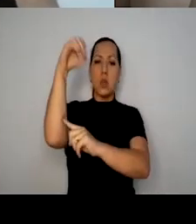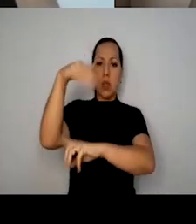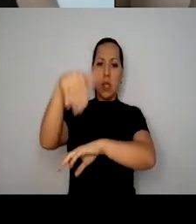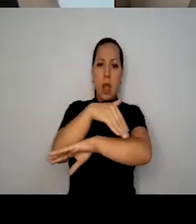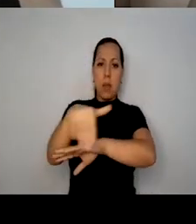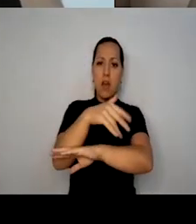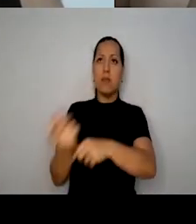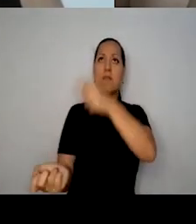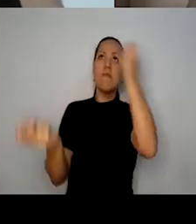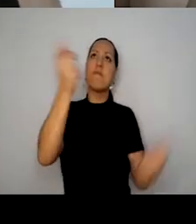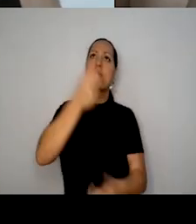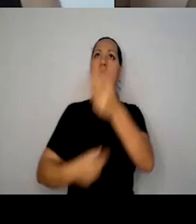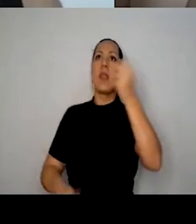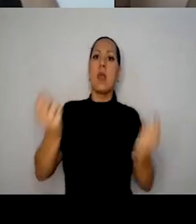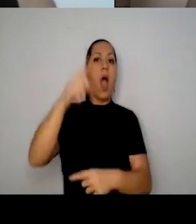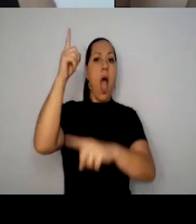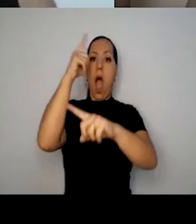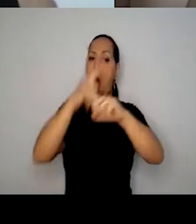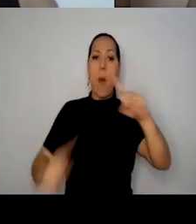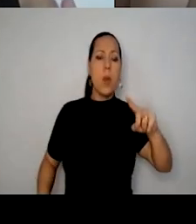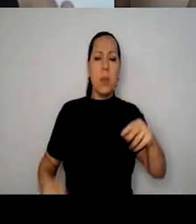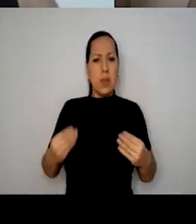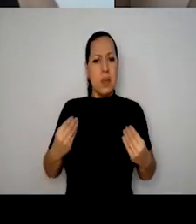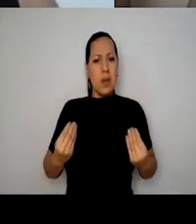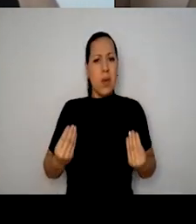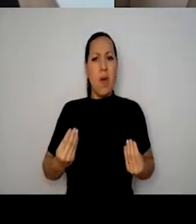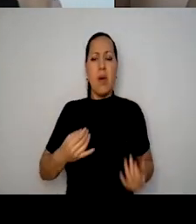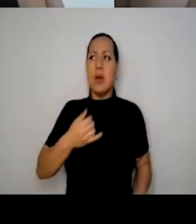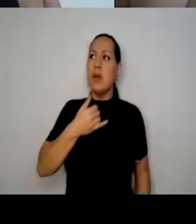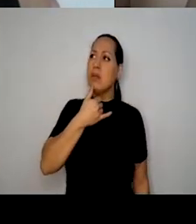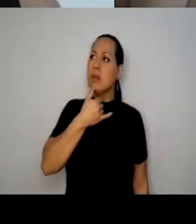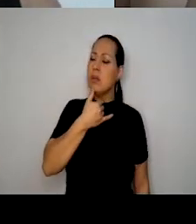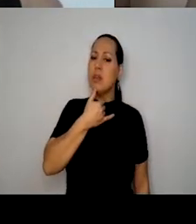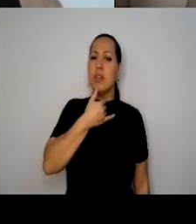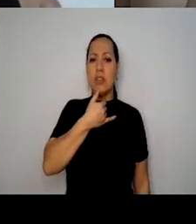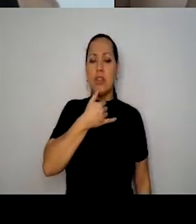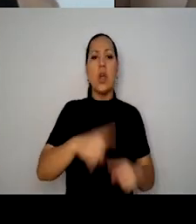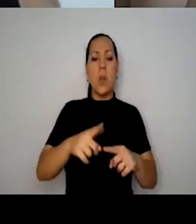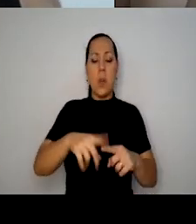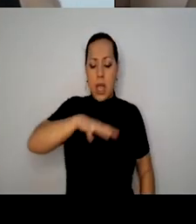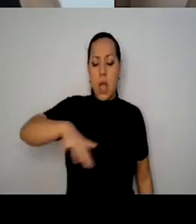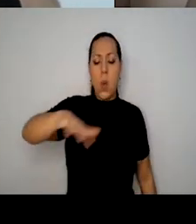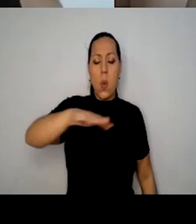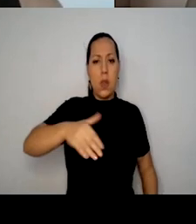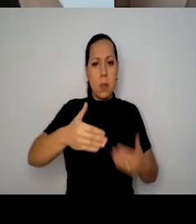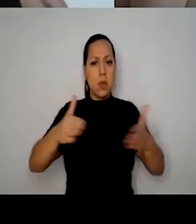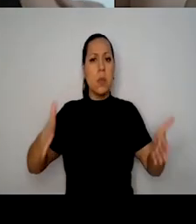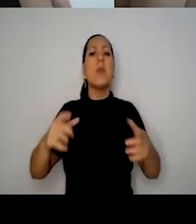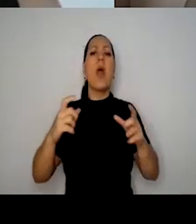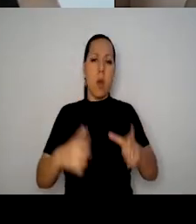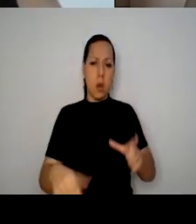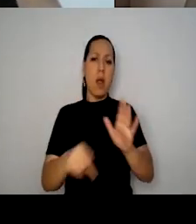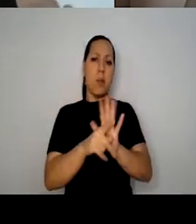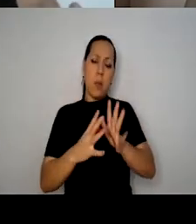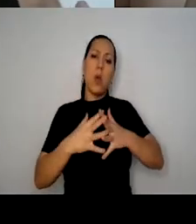puxa, é triste, é triste demais pensar nisso, porque realmente o espaço público é o lugar de conflito, o lugar